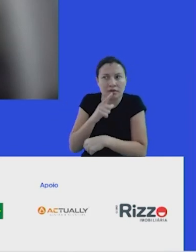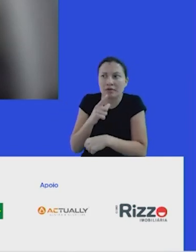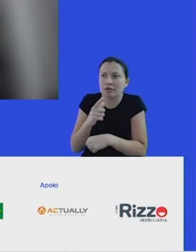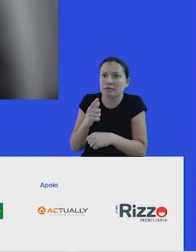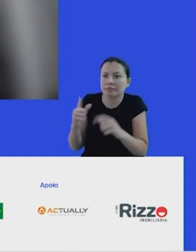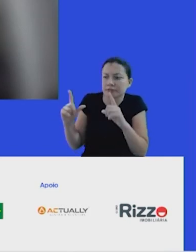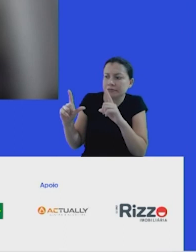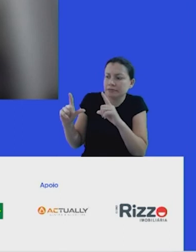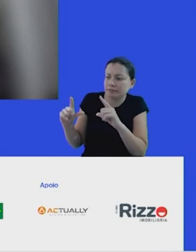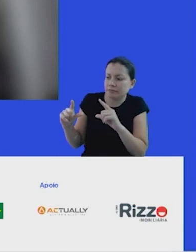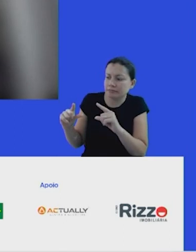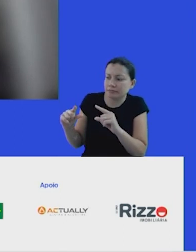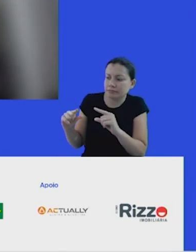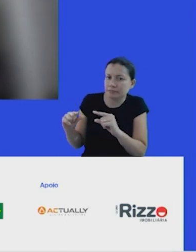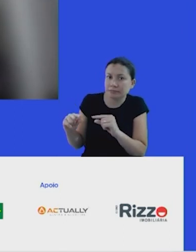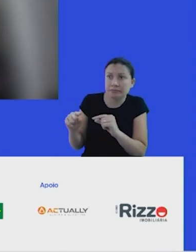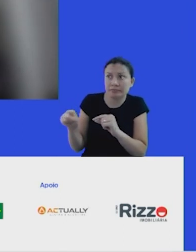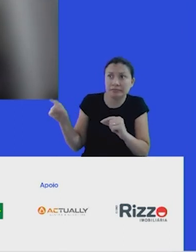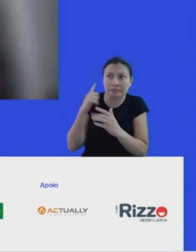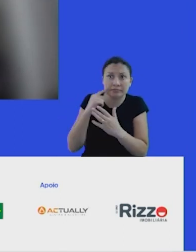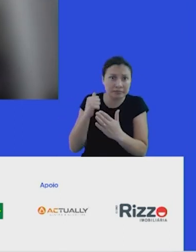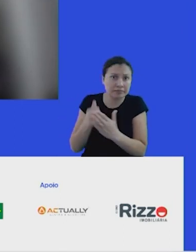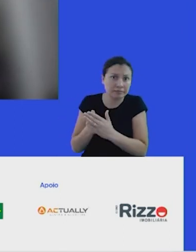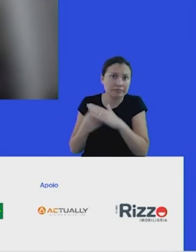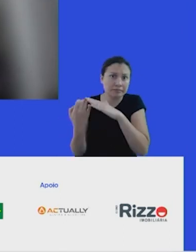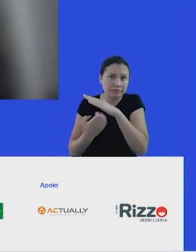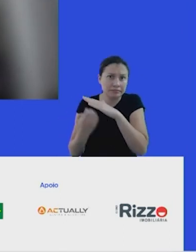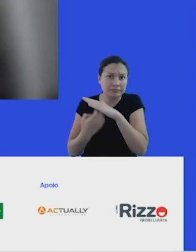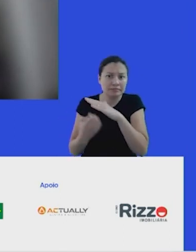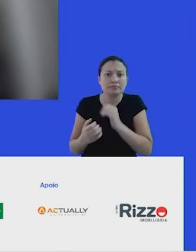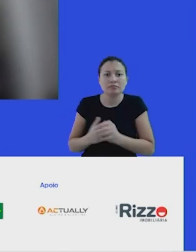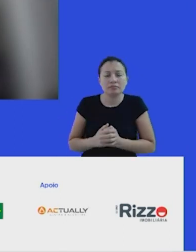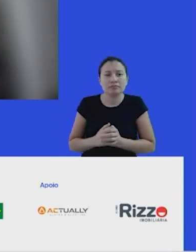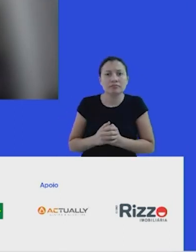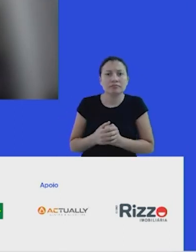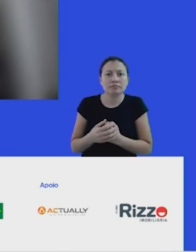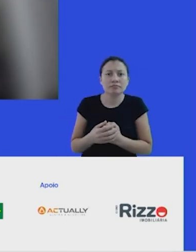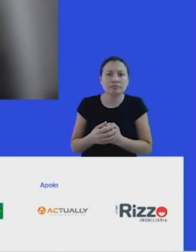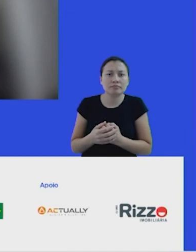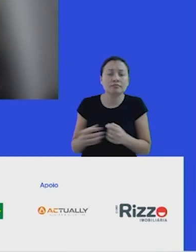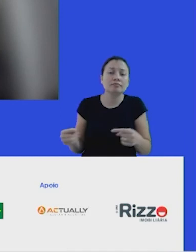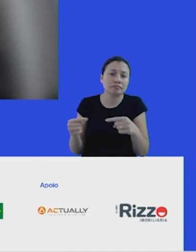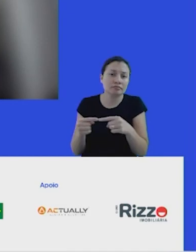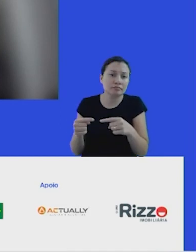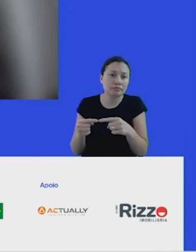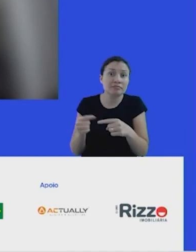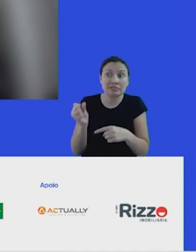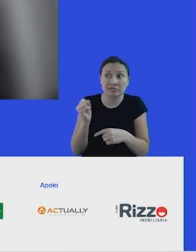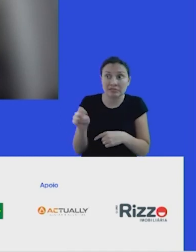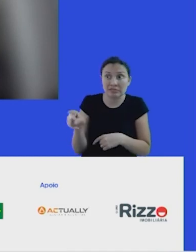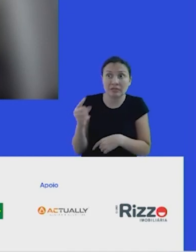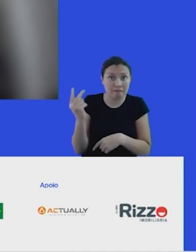nas suas decisões empresariais. Então, esse é um ponto neurálgico. De fato, se é valor,